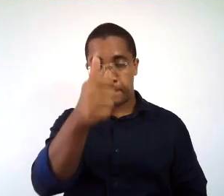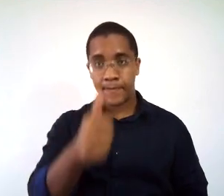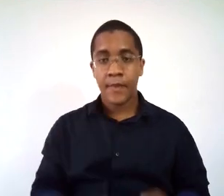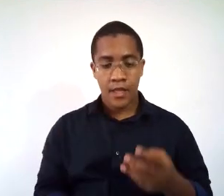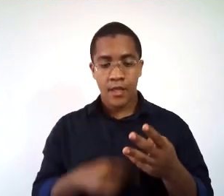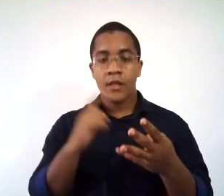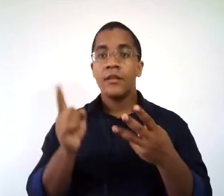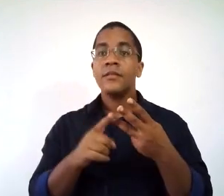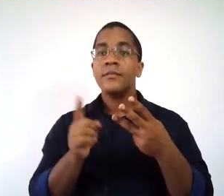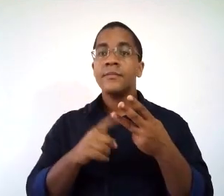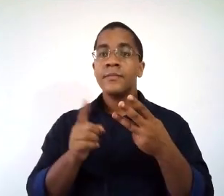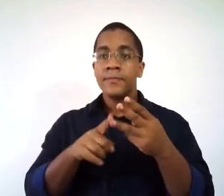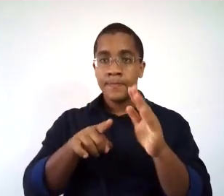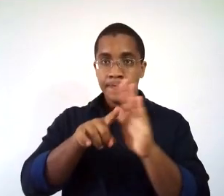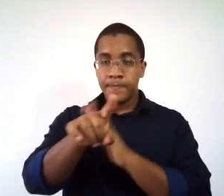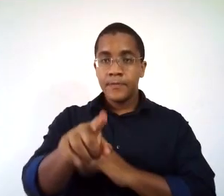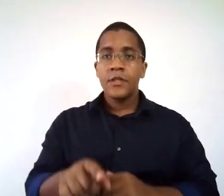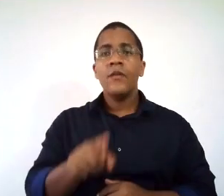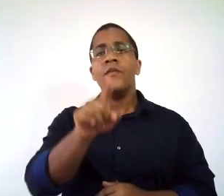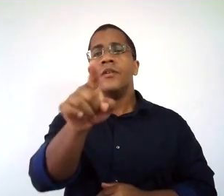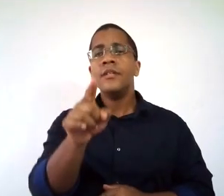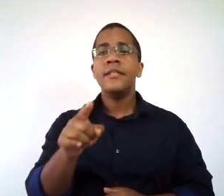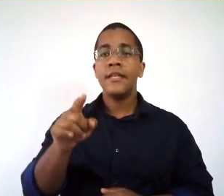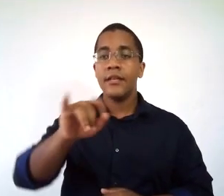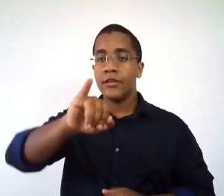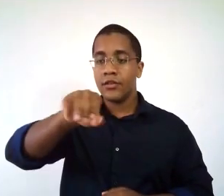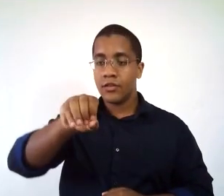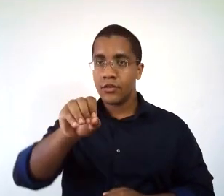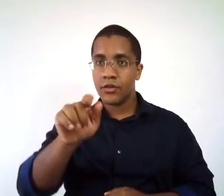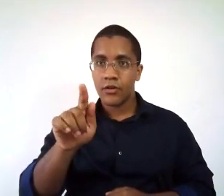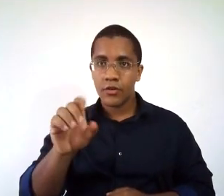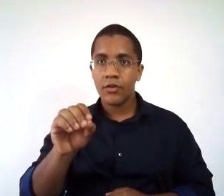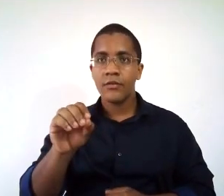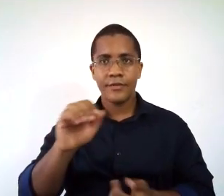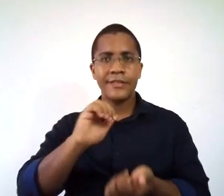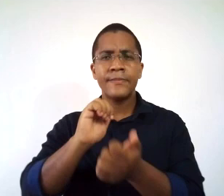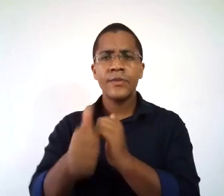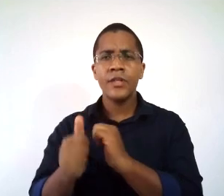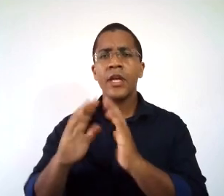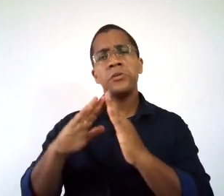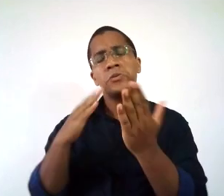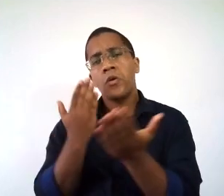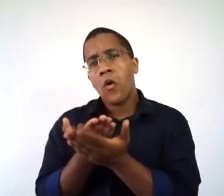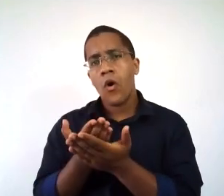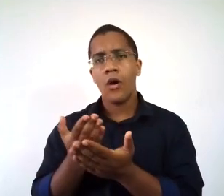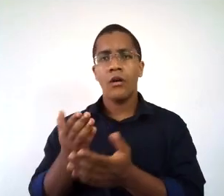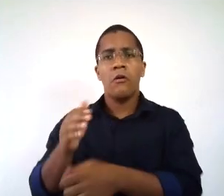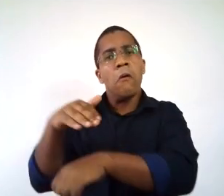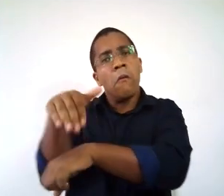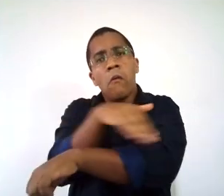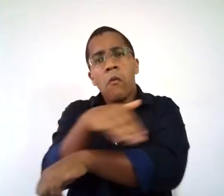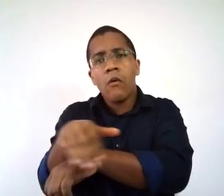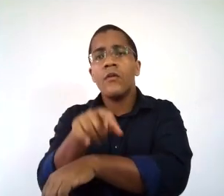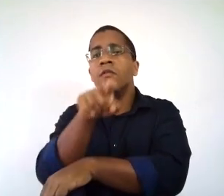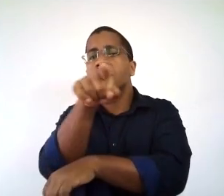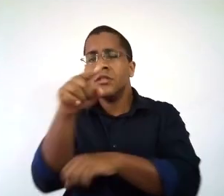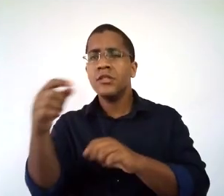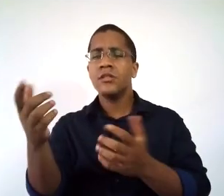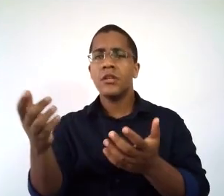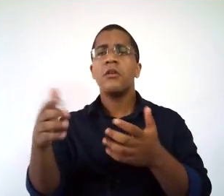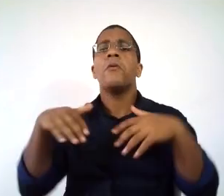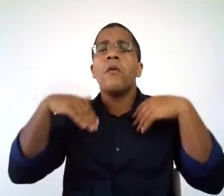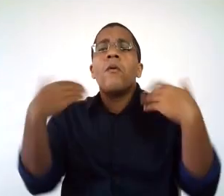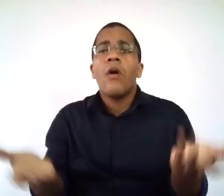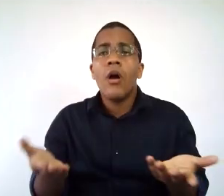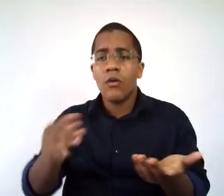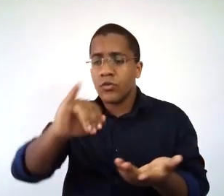a terceira pergunta. Quais são os jogos esportivos que você pratica na escola ou